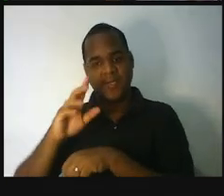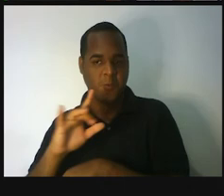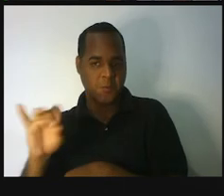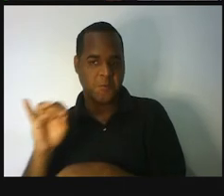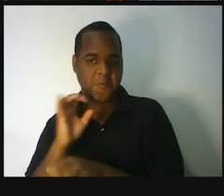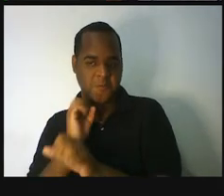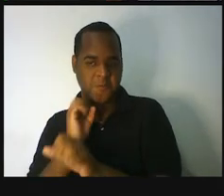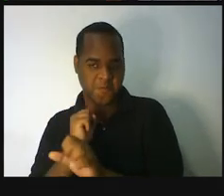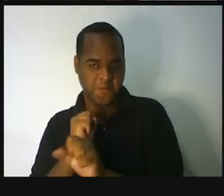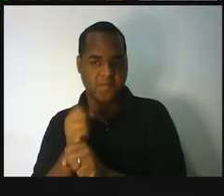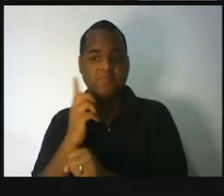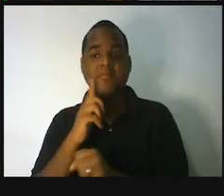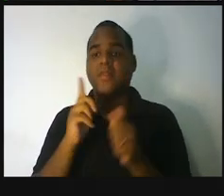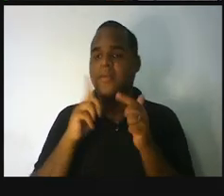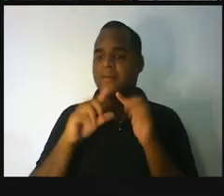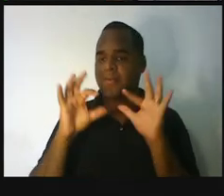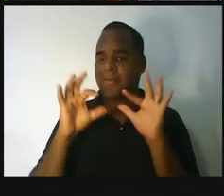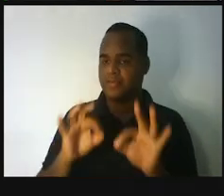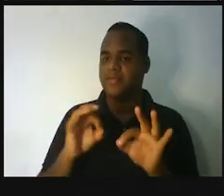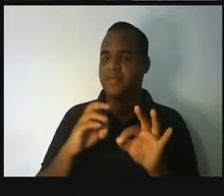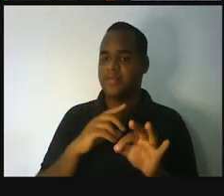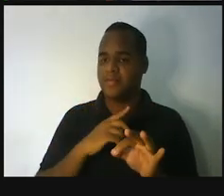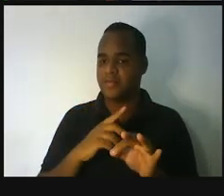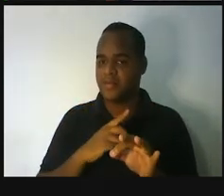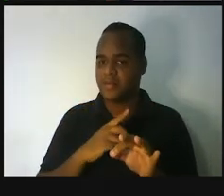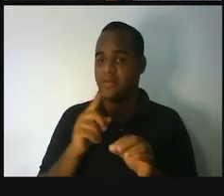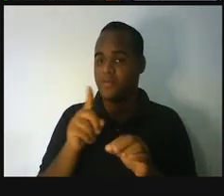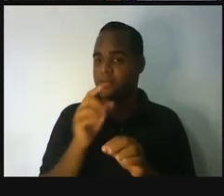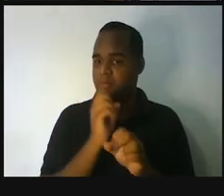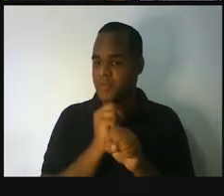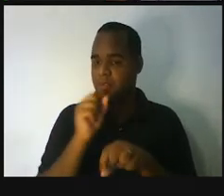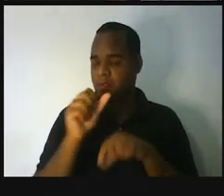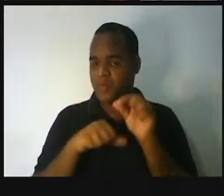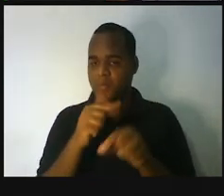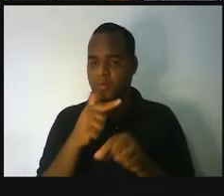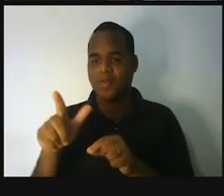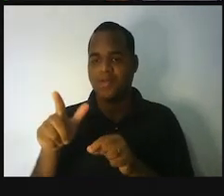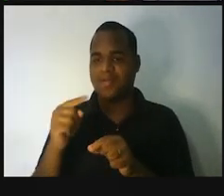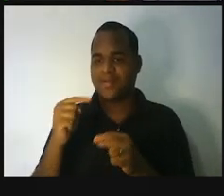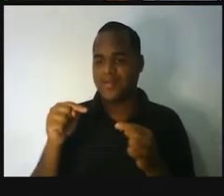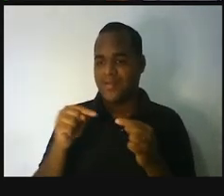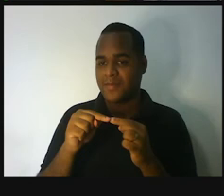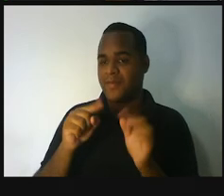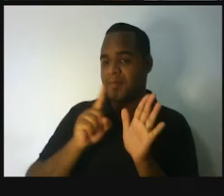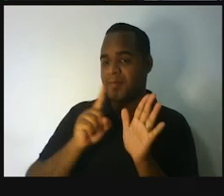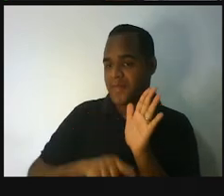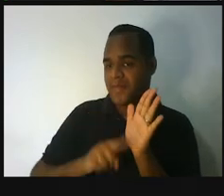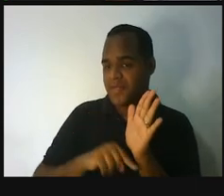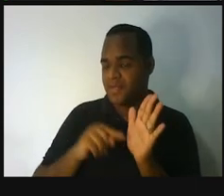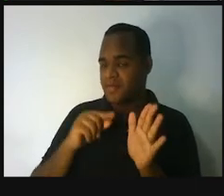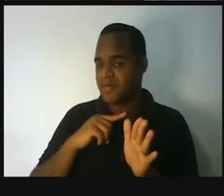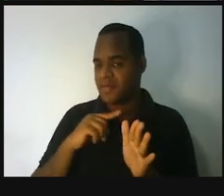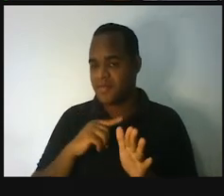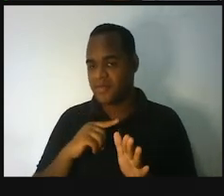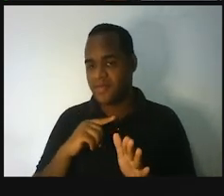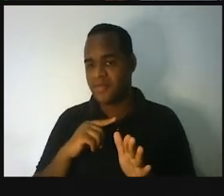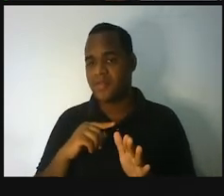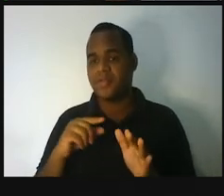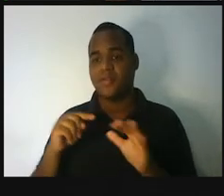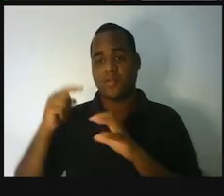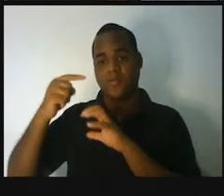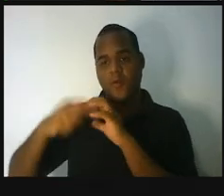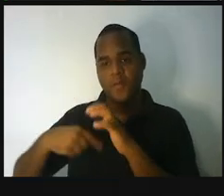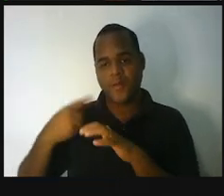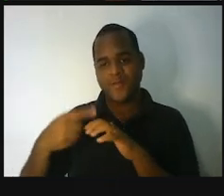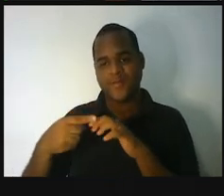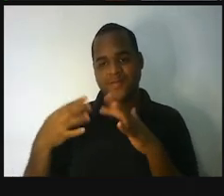Para saber se essa soma está certa, você usa a operação inversa, que é a conta de menos. Então, você vai pegar o global e